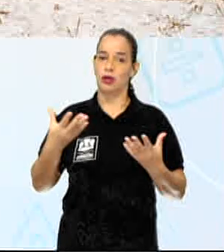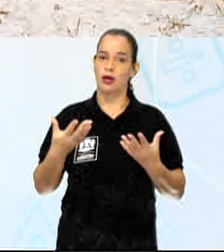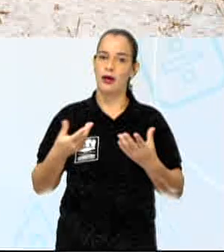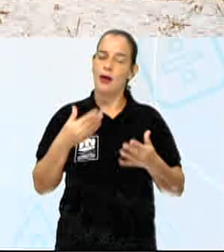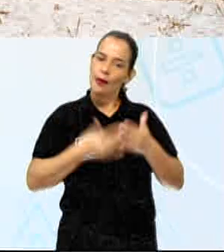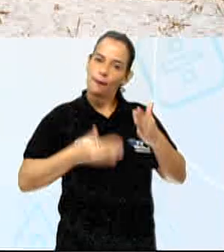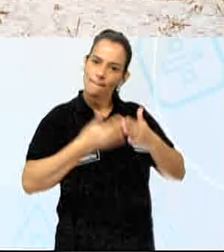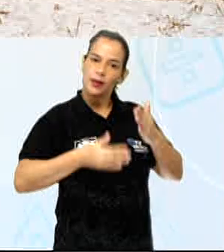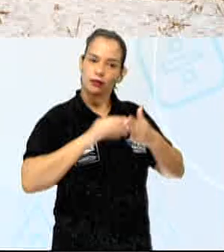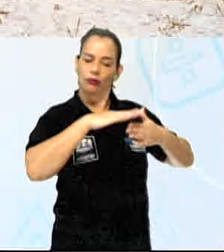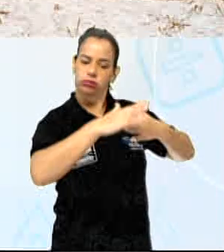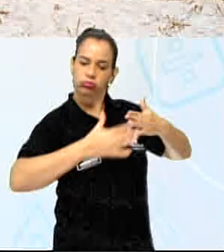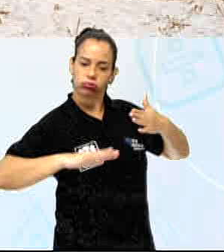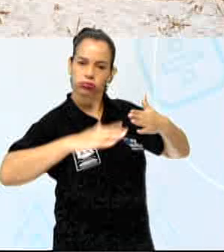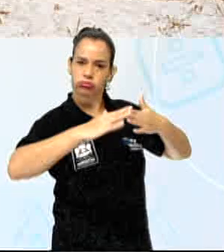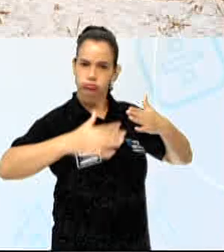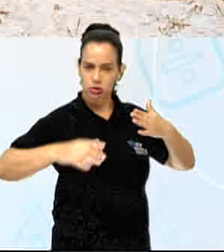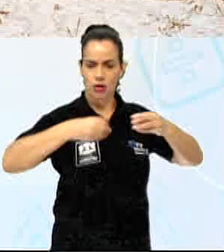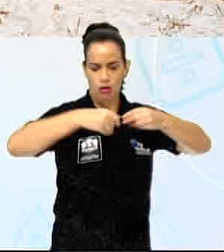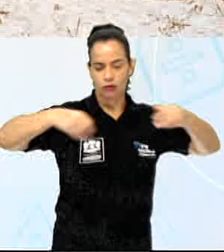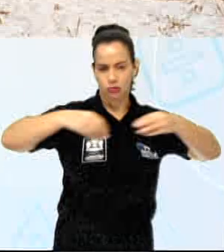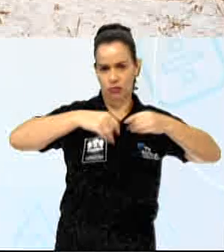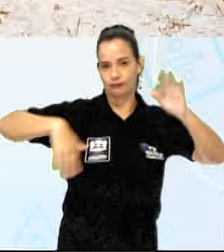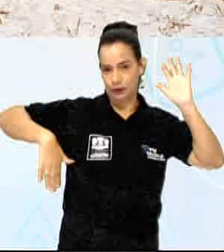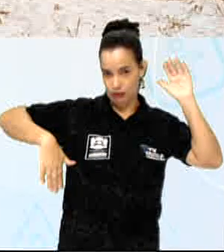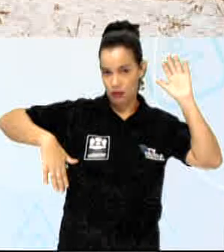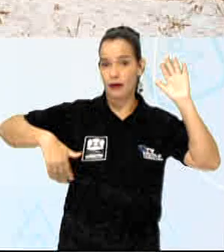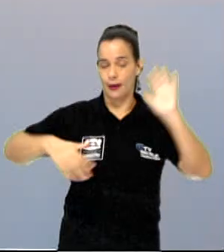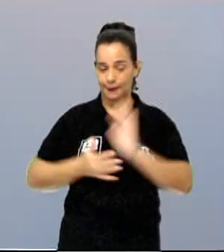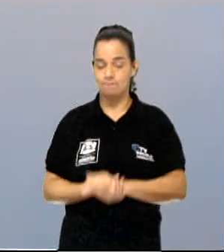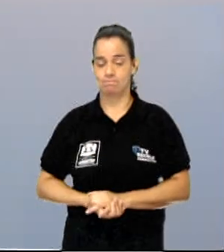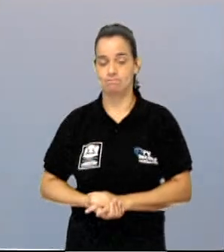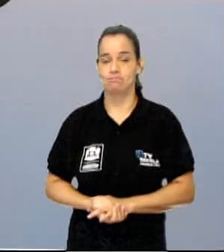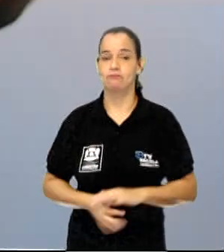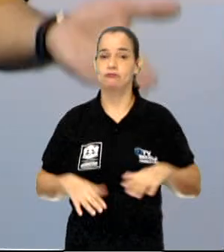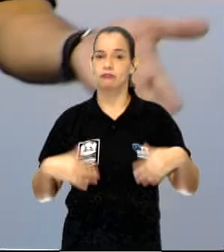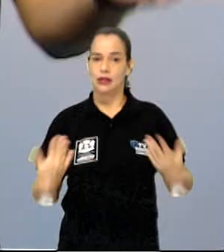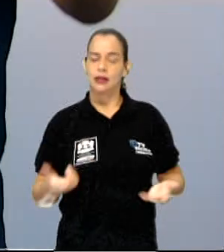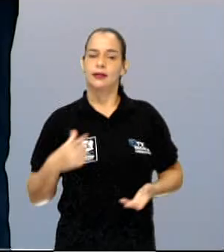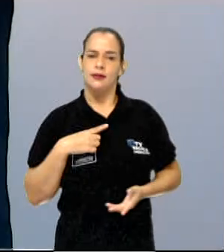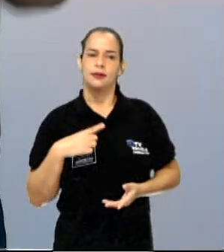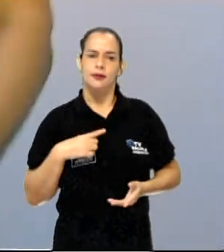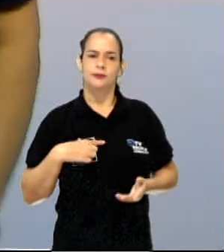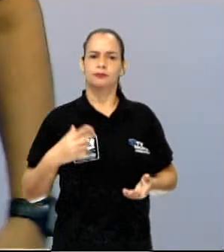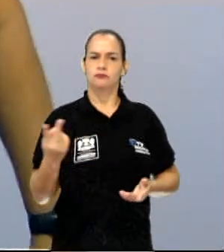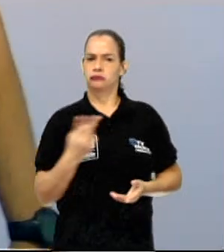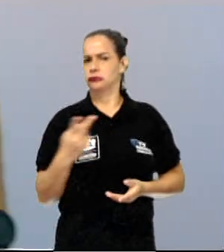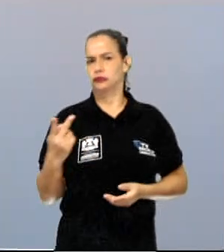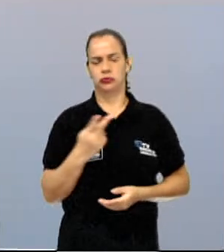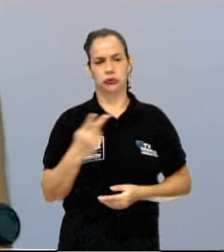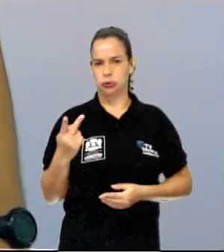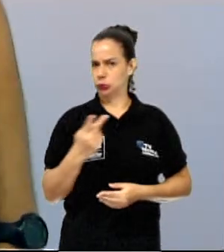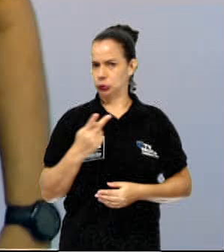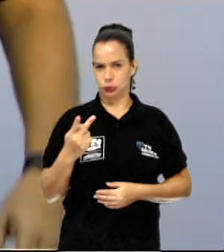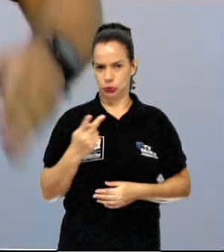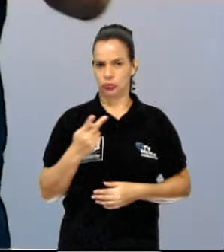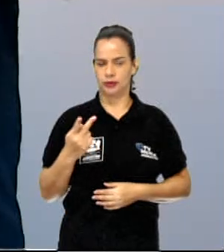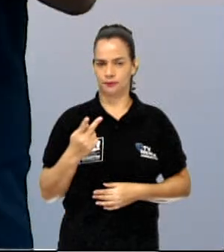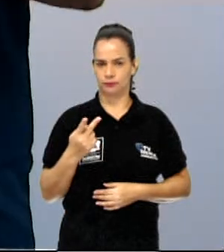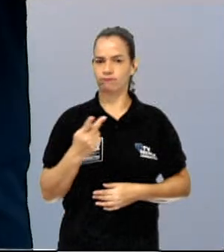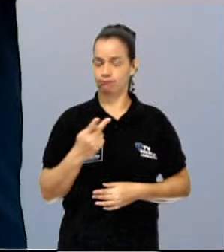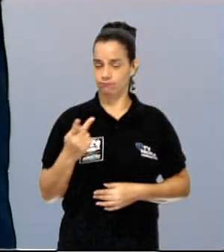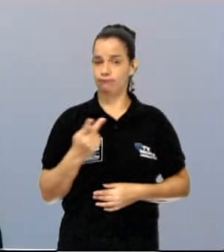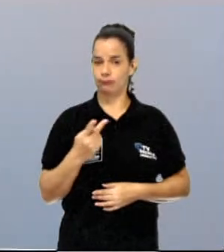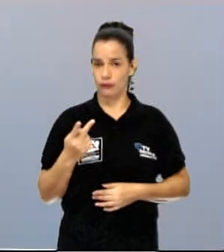um ecossistema que nasceu naquela região. Há quem diga que tanto o manguezal quanto a